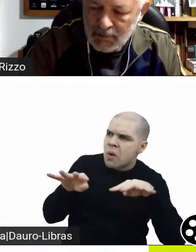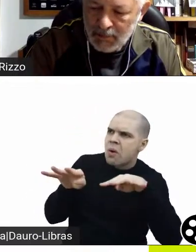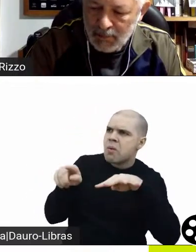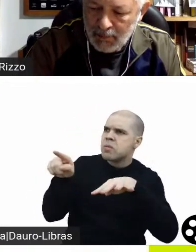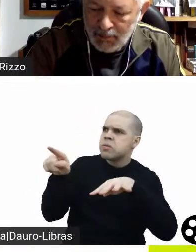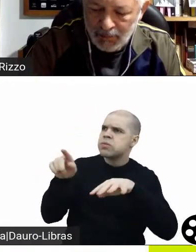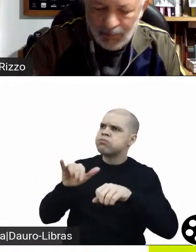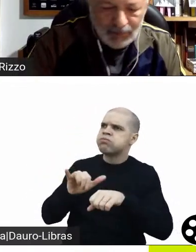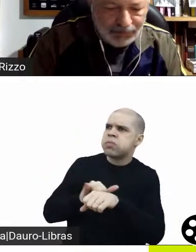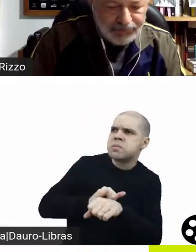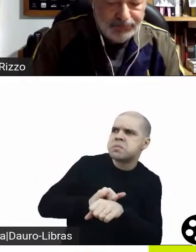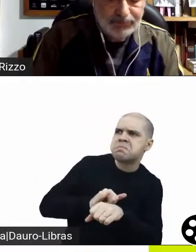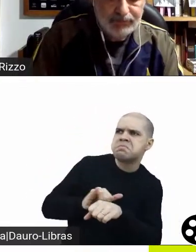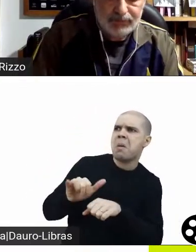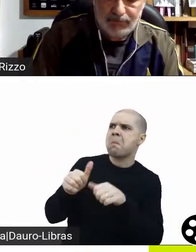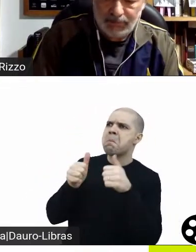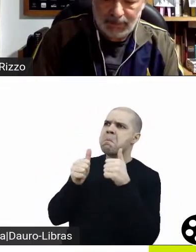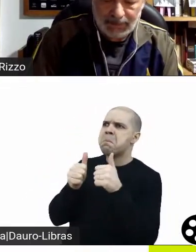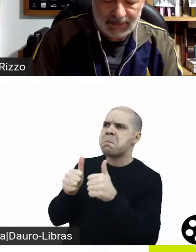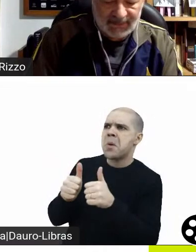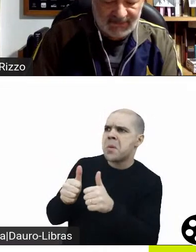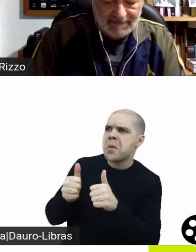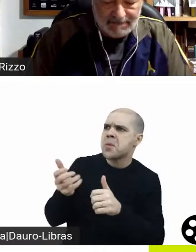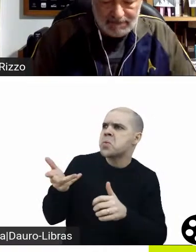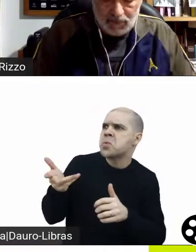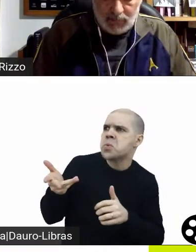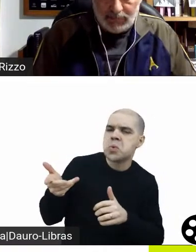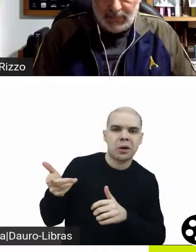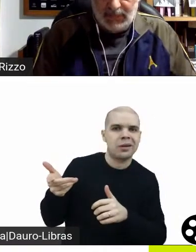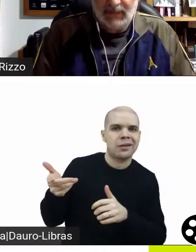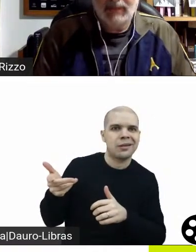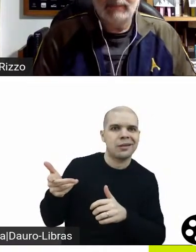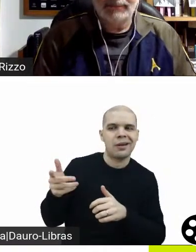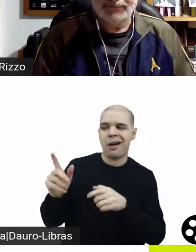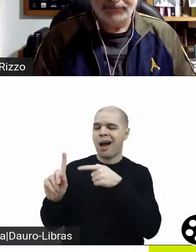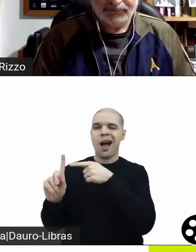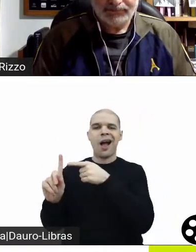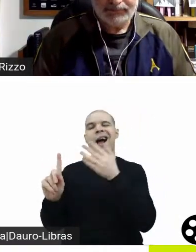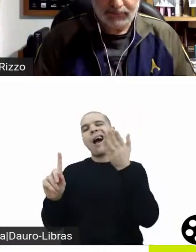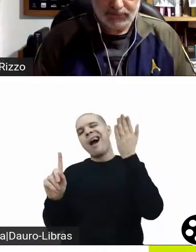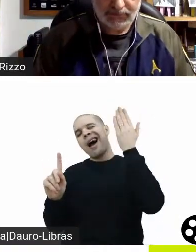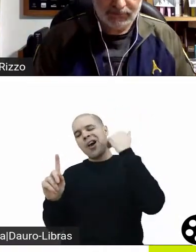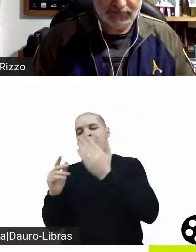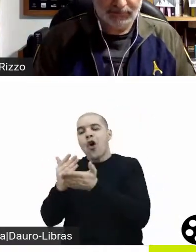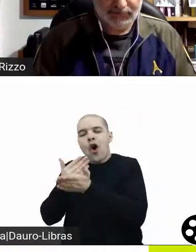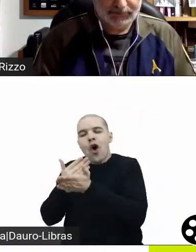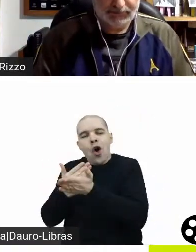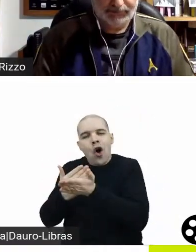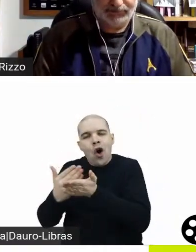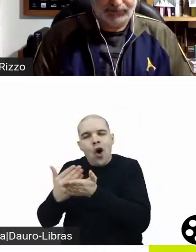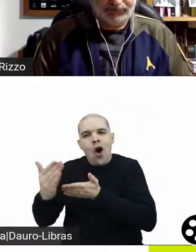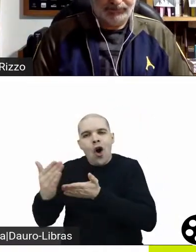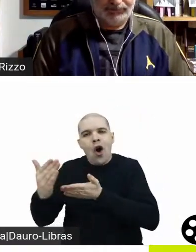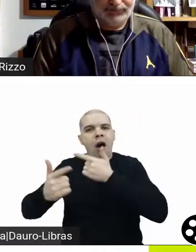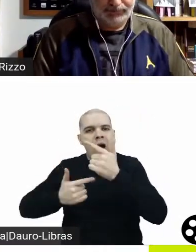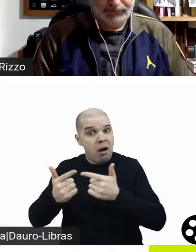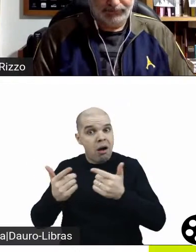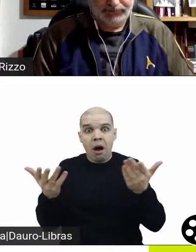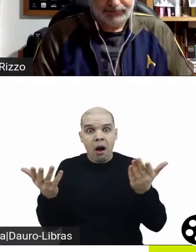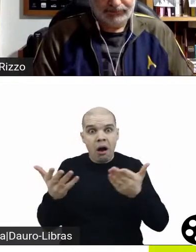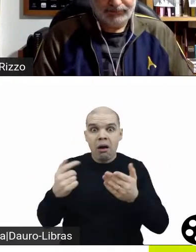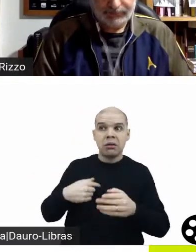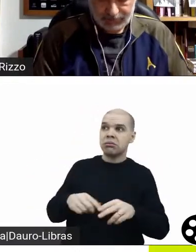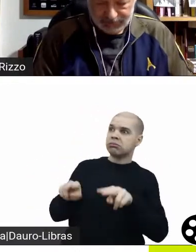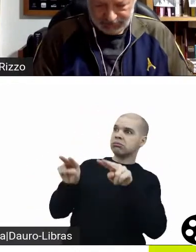de uma atriz que, na minha opinião, é super dinâmica, você consegue vê-la em diferentes papéis,